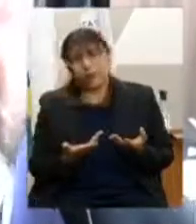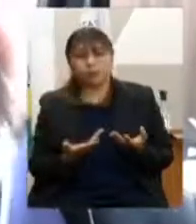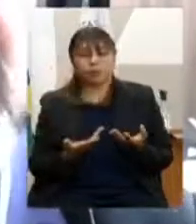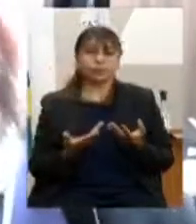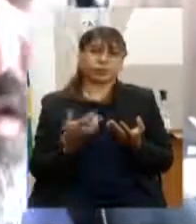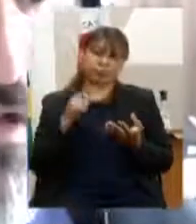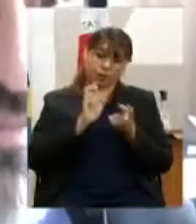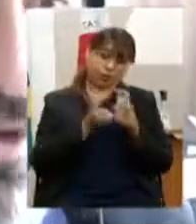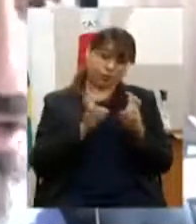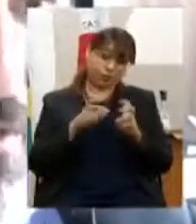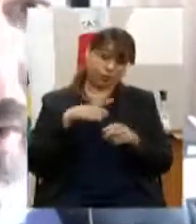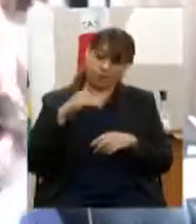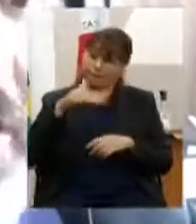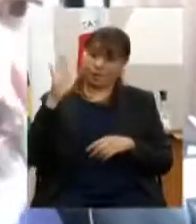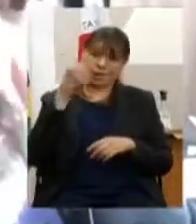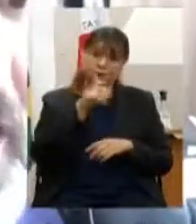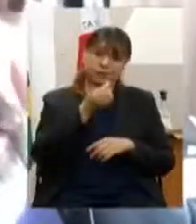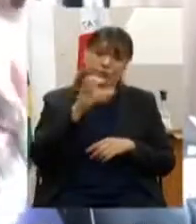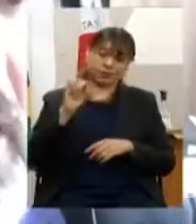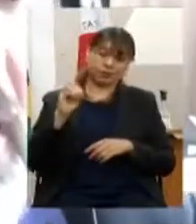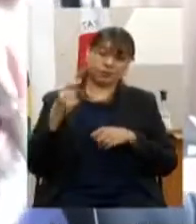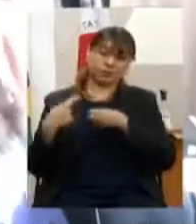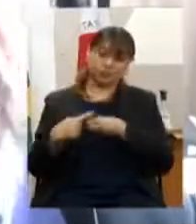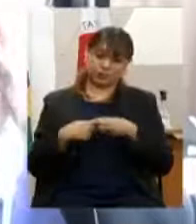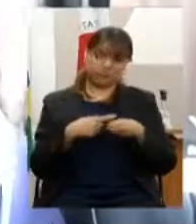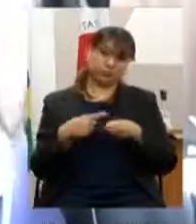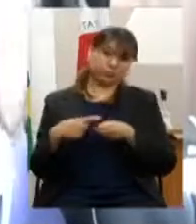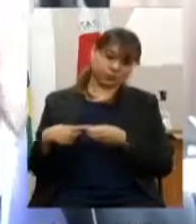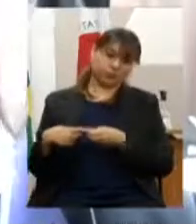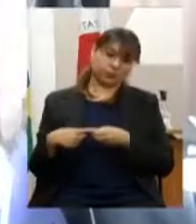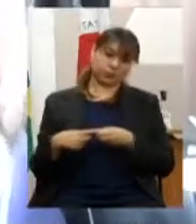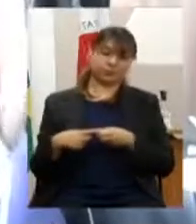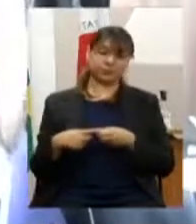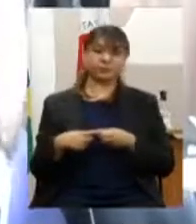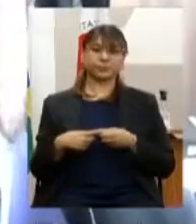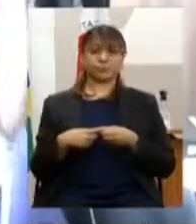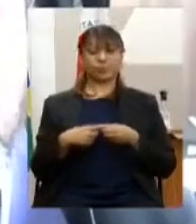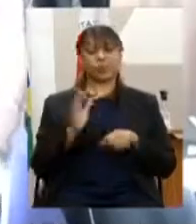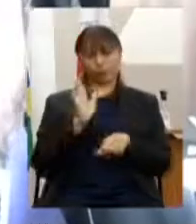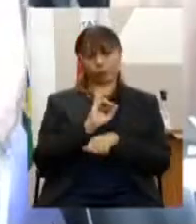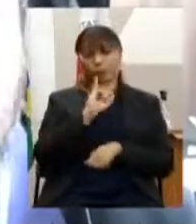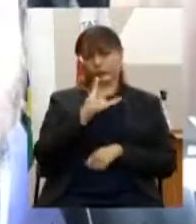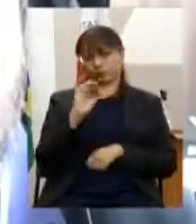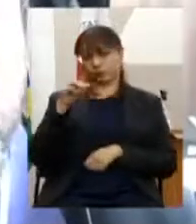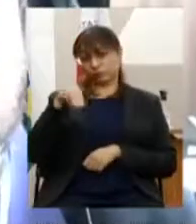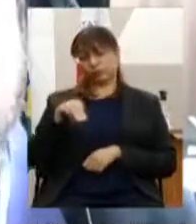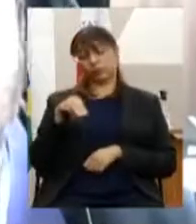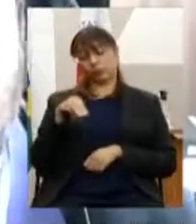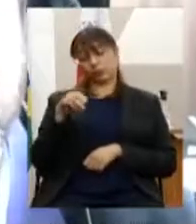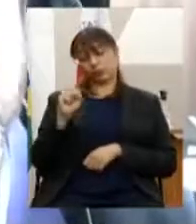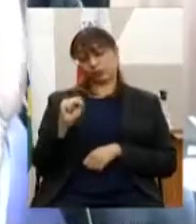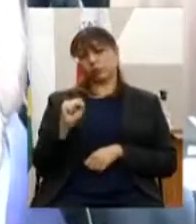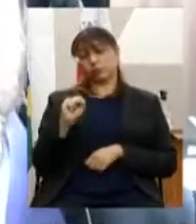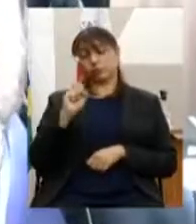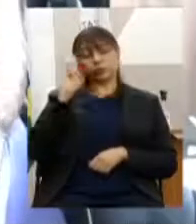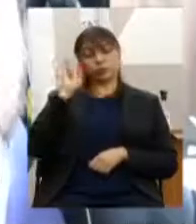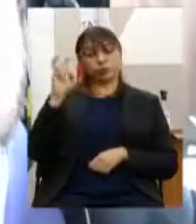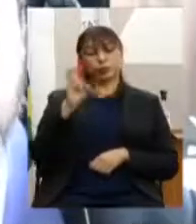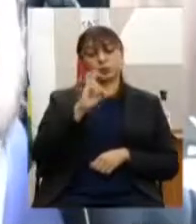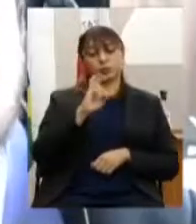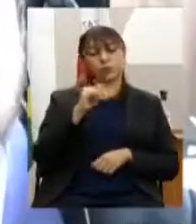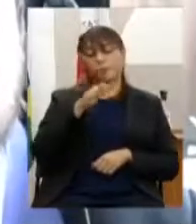mais de 600 municípios já identificados e pontua hoje para o ICMS cultural em cerca de 437